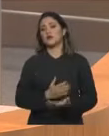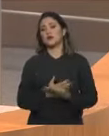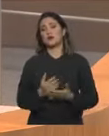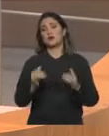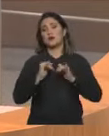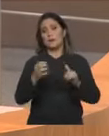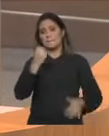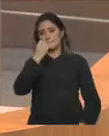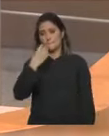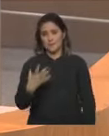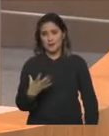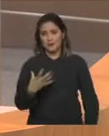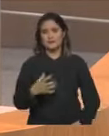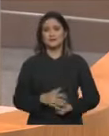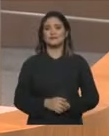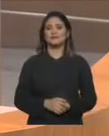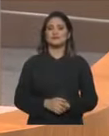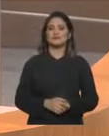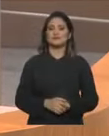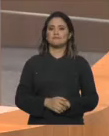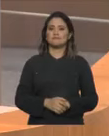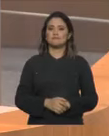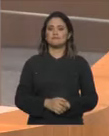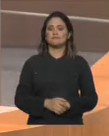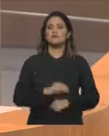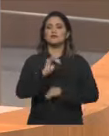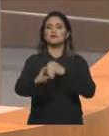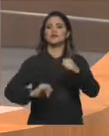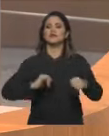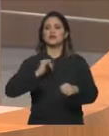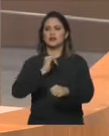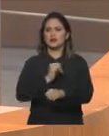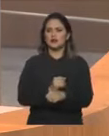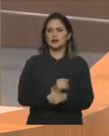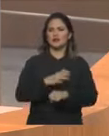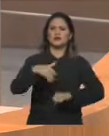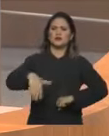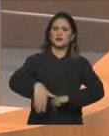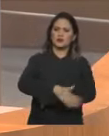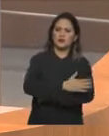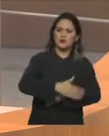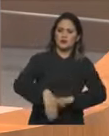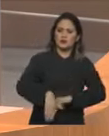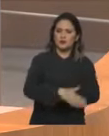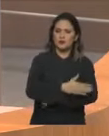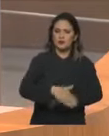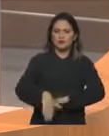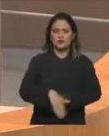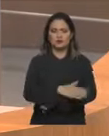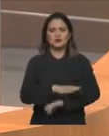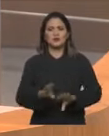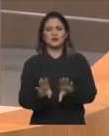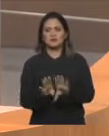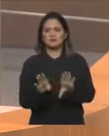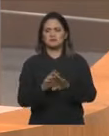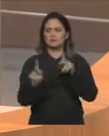repercutiu muito positivamente nas redes sociais, nas ruas da nossa cidade, a